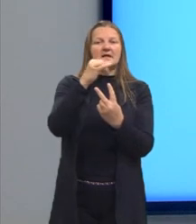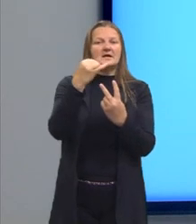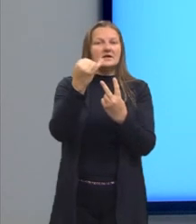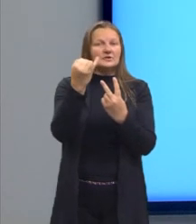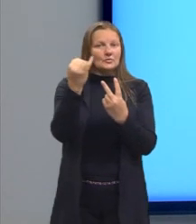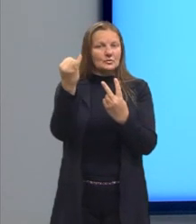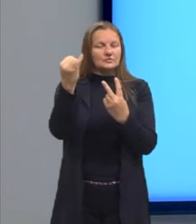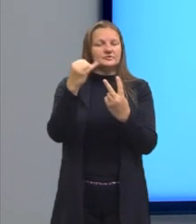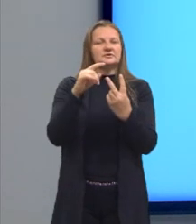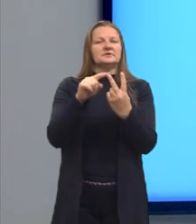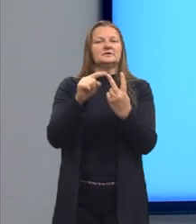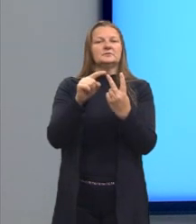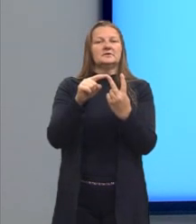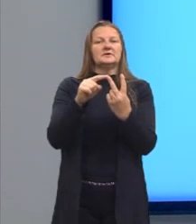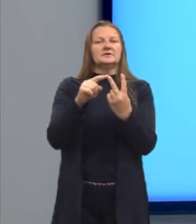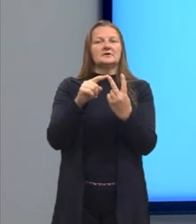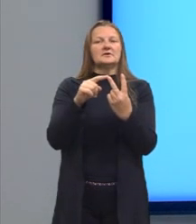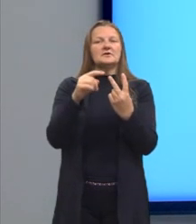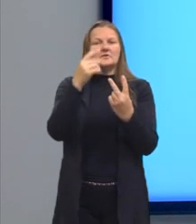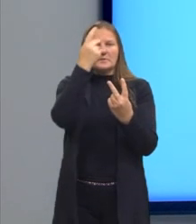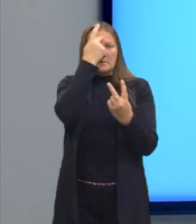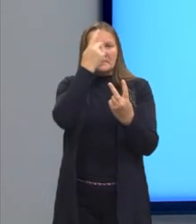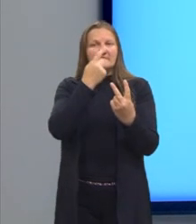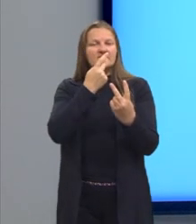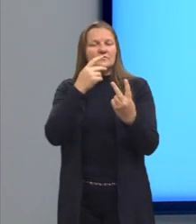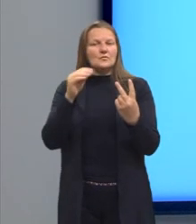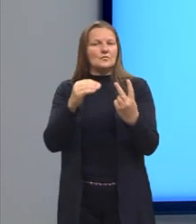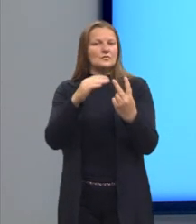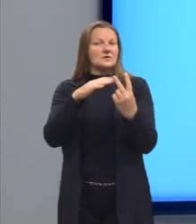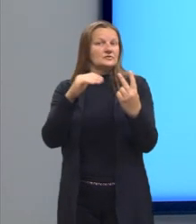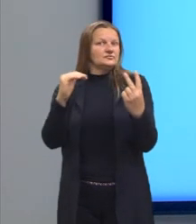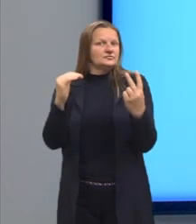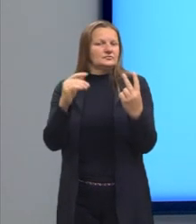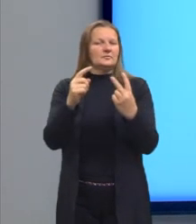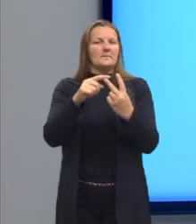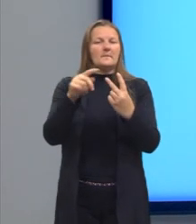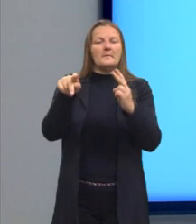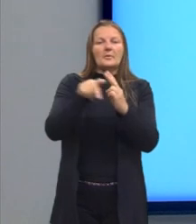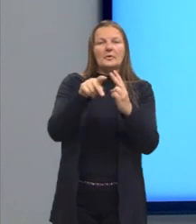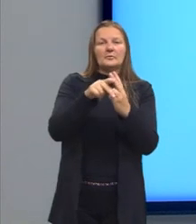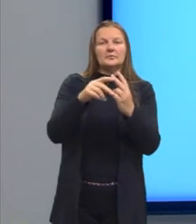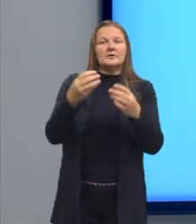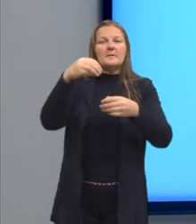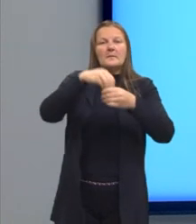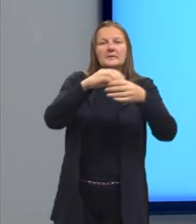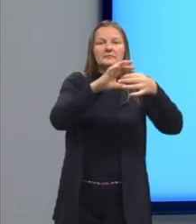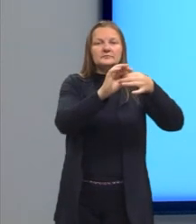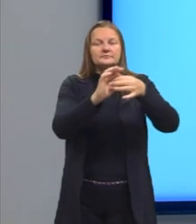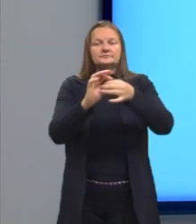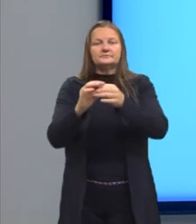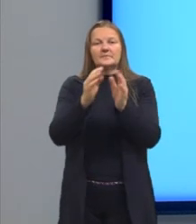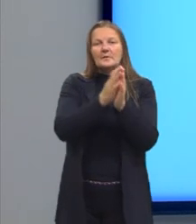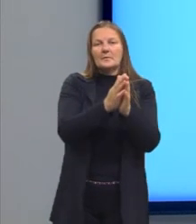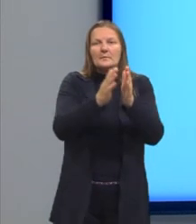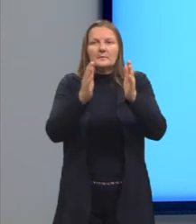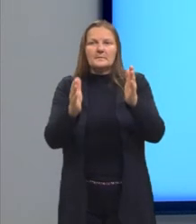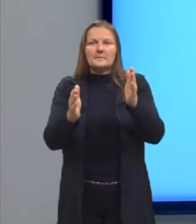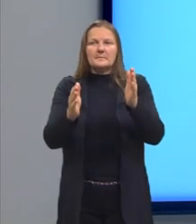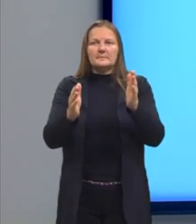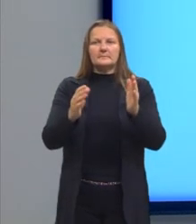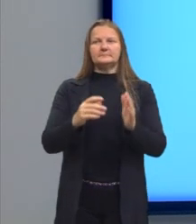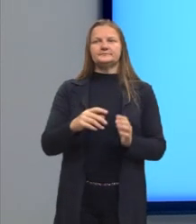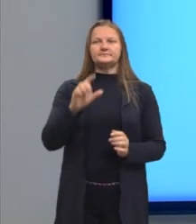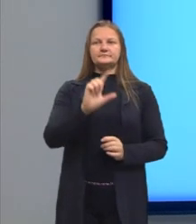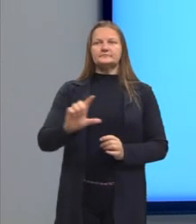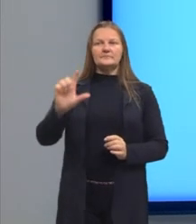e precisa ter o quê? Estilo. Dentro desse momento que se chama um período literário que vai